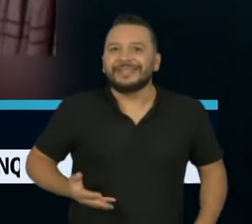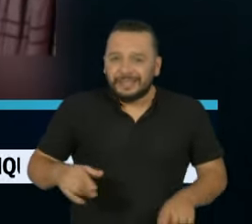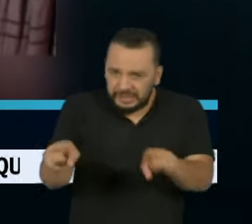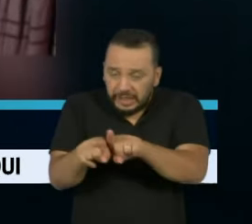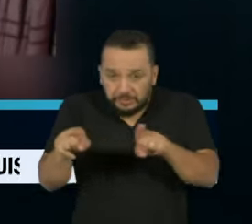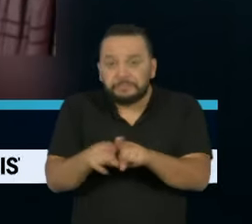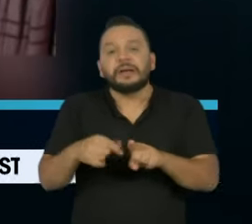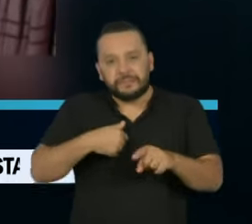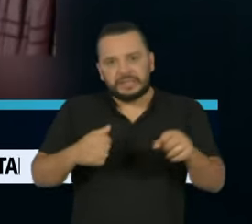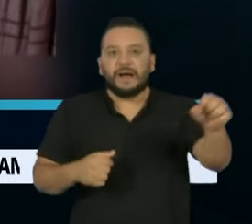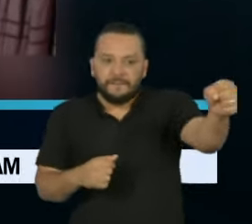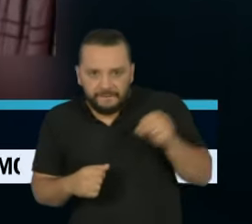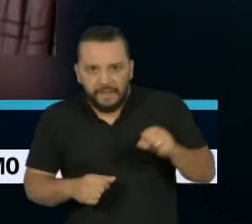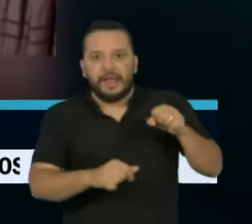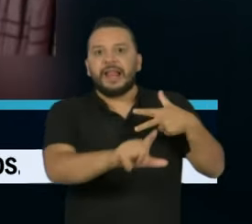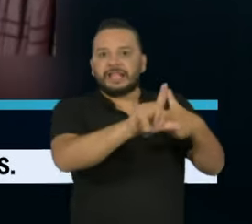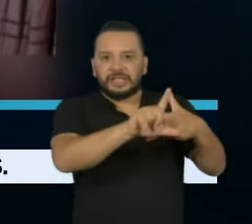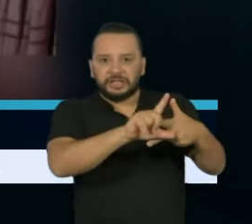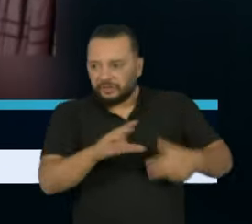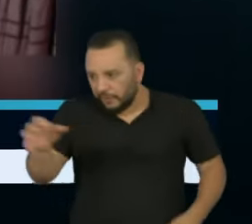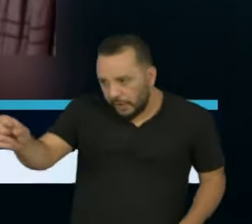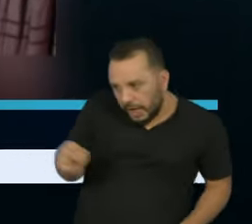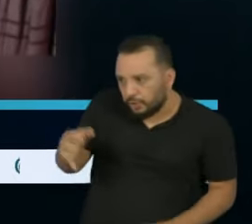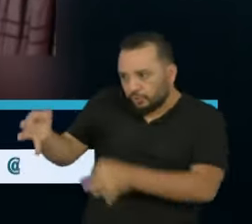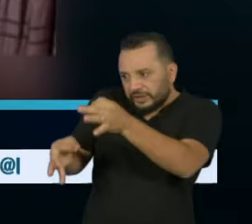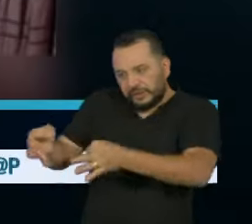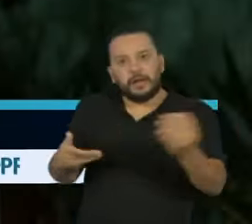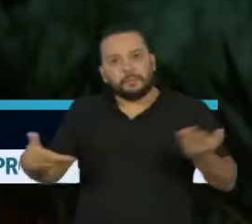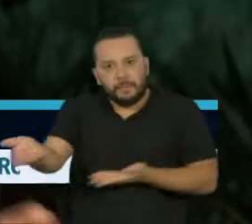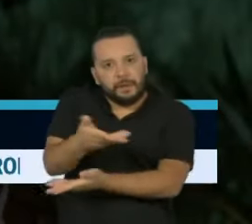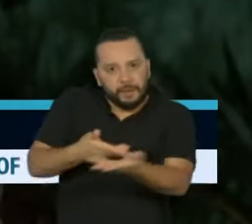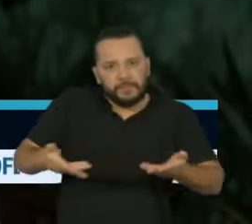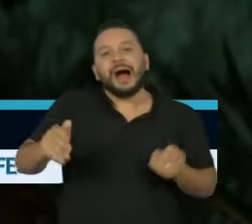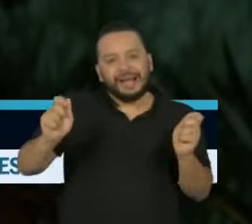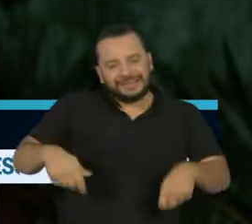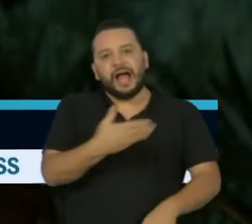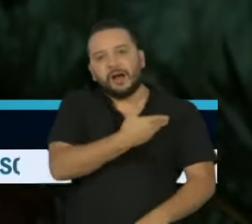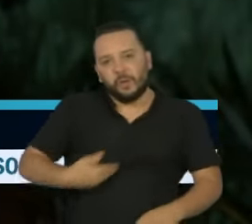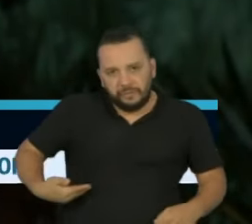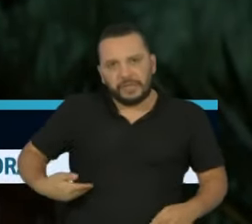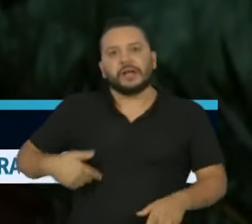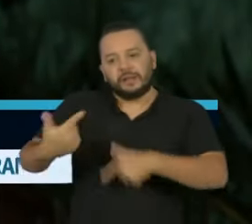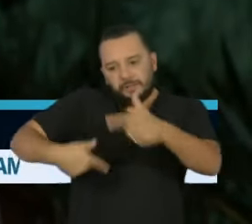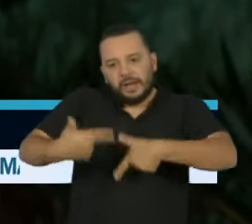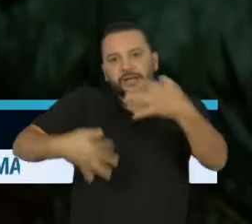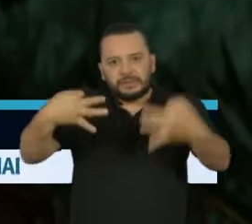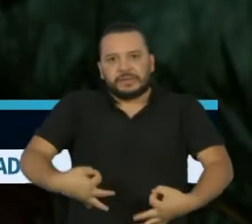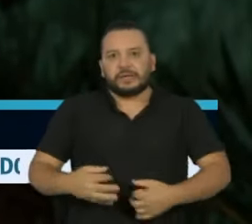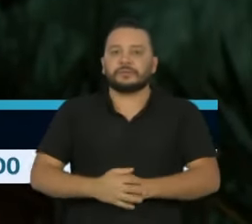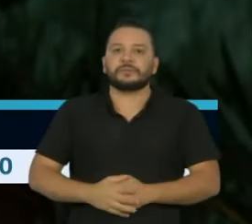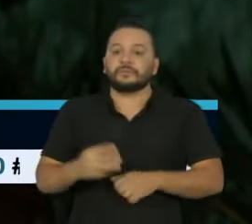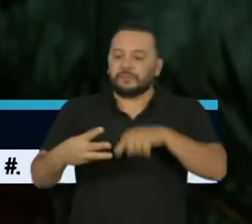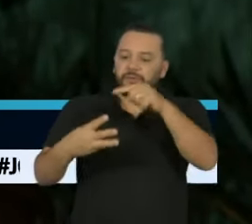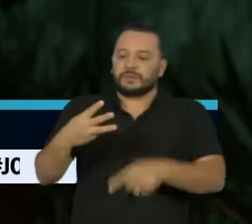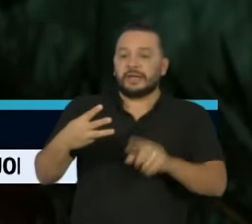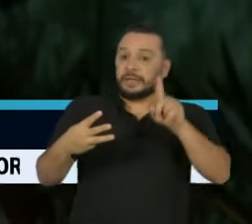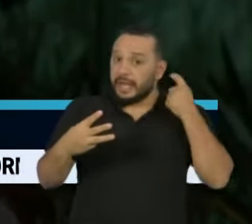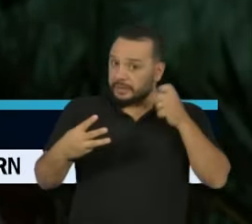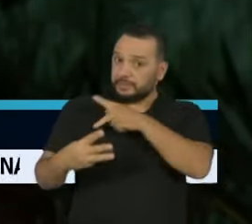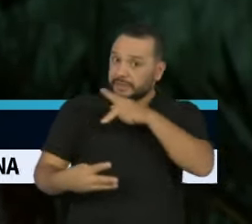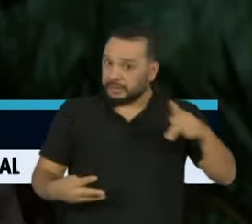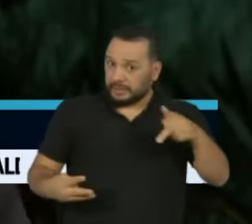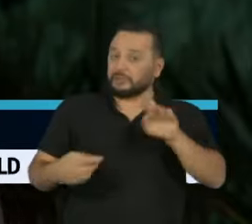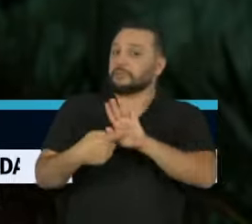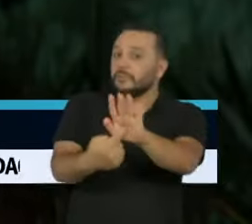o legislativo. Se você não trouxer o legislativo, você não governa. Os três ex-presidentes reconhecem que algumas decisões da Justiça